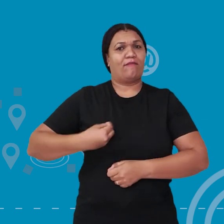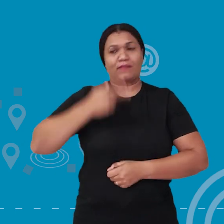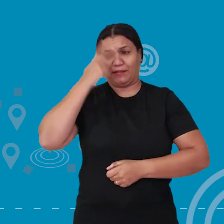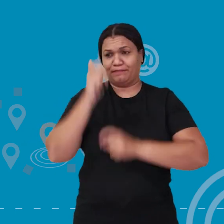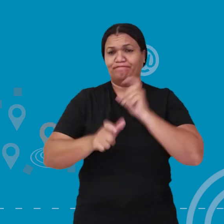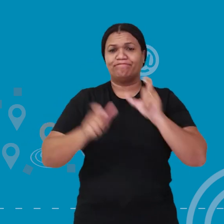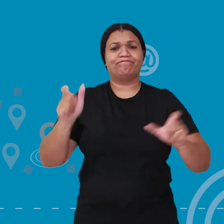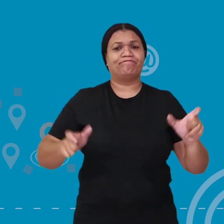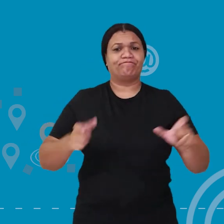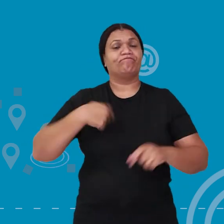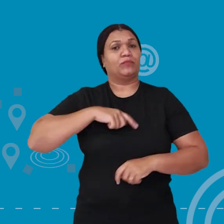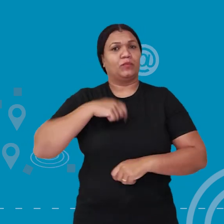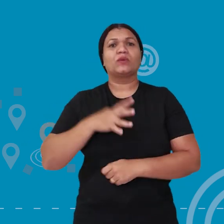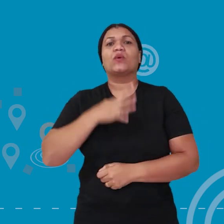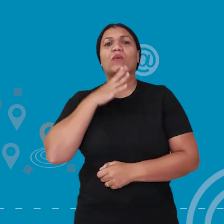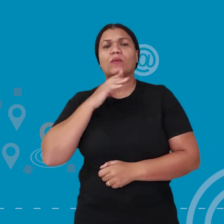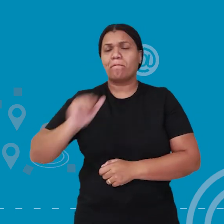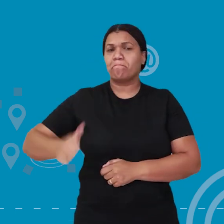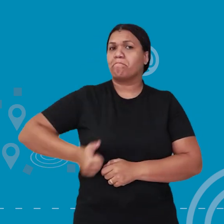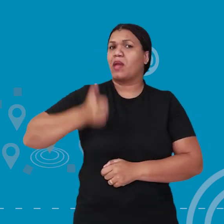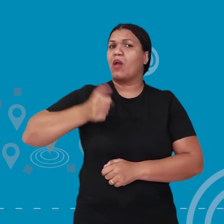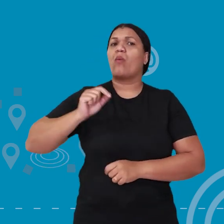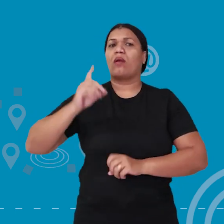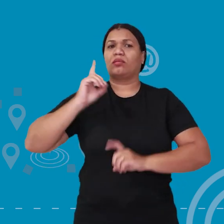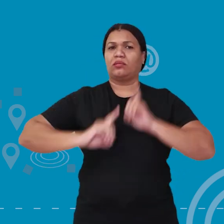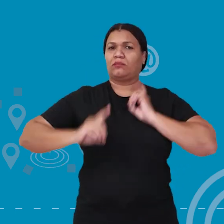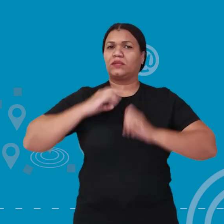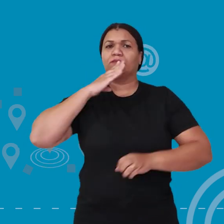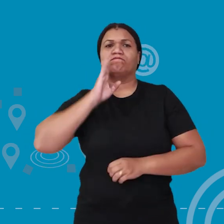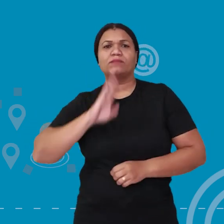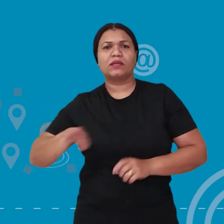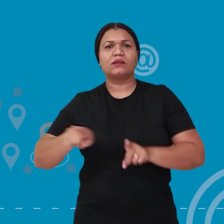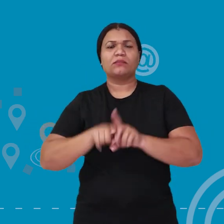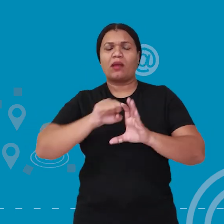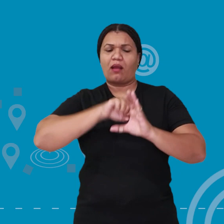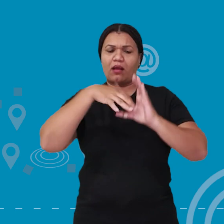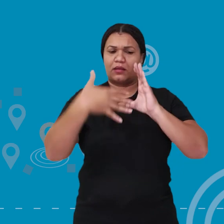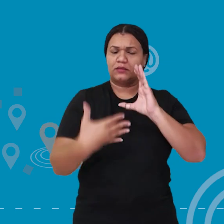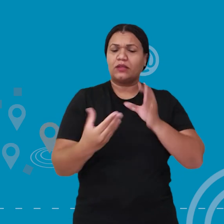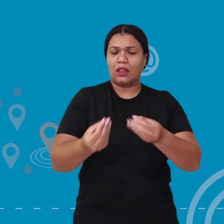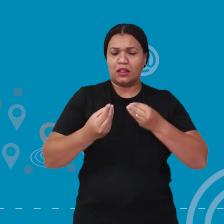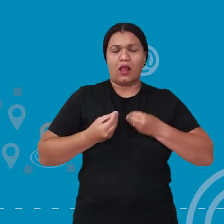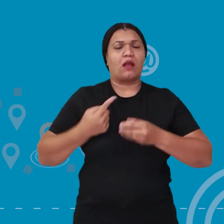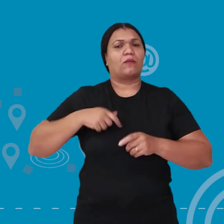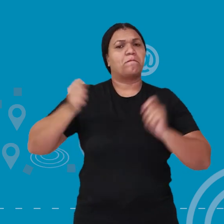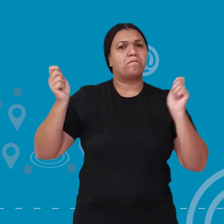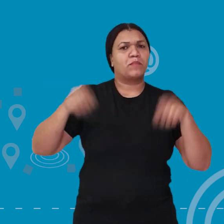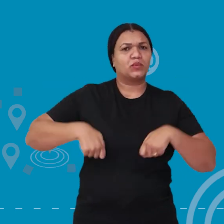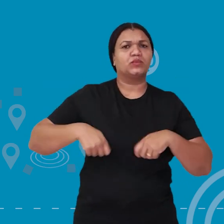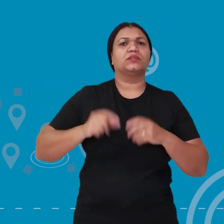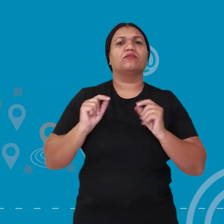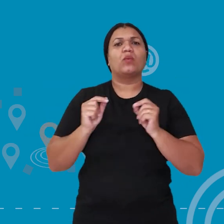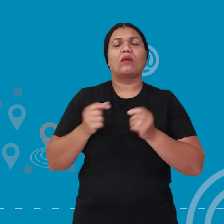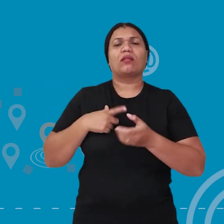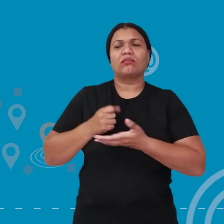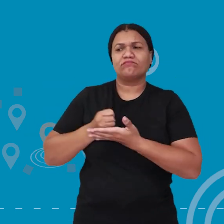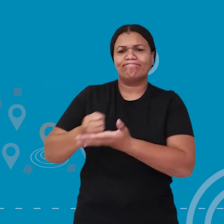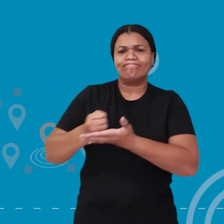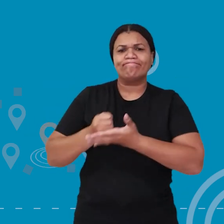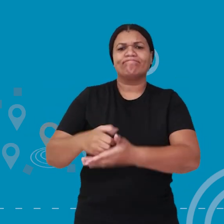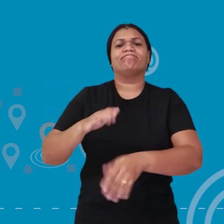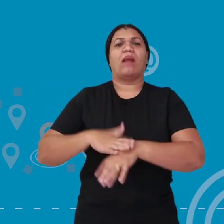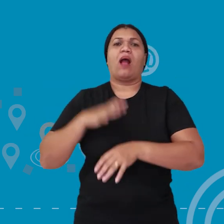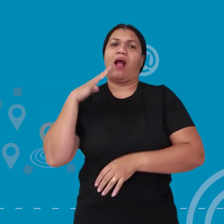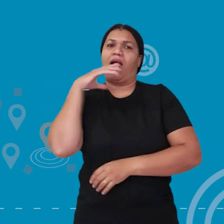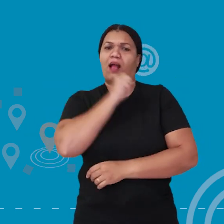indivíduos. Conhecer melhor a depressão infantil e suas características possibilita o encaminhamento para